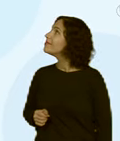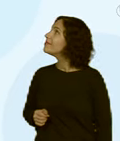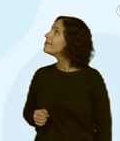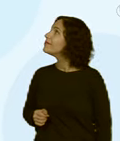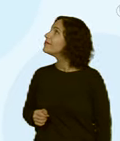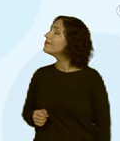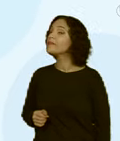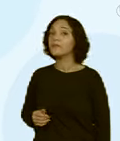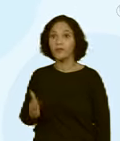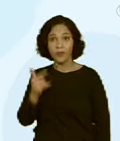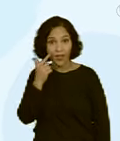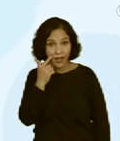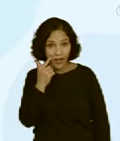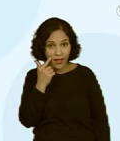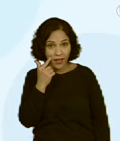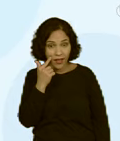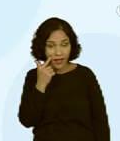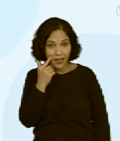Vamos ver?